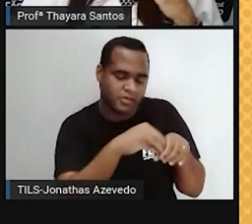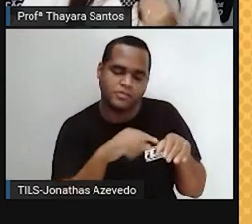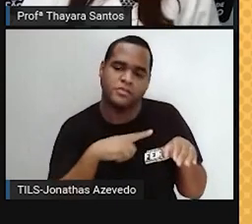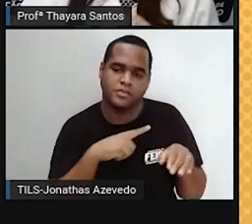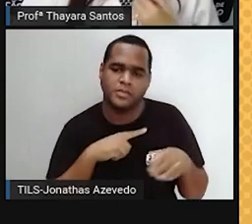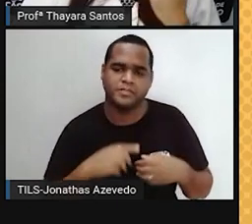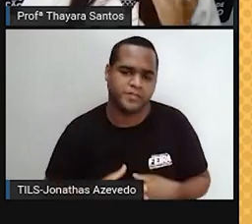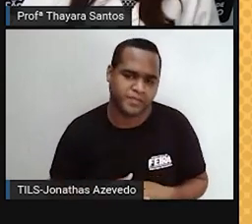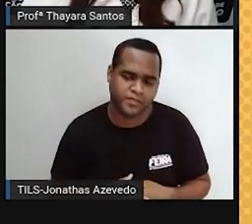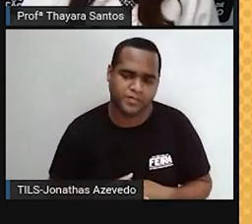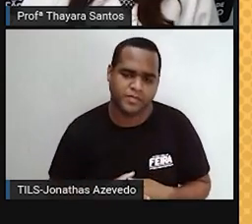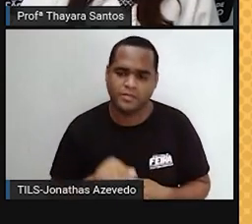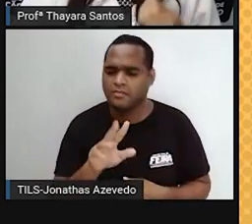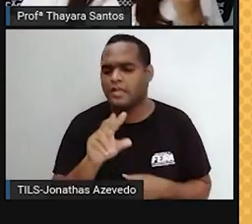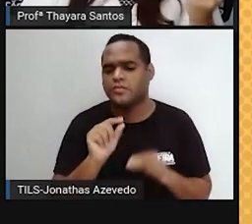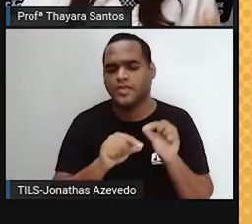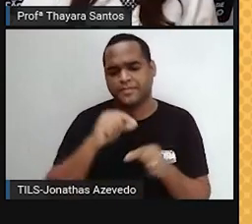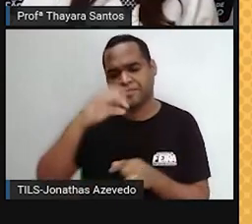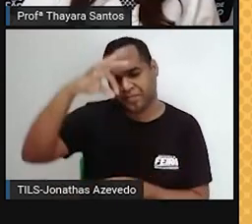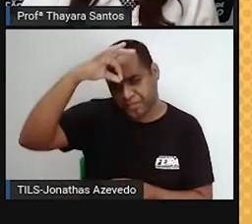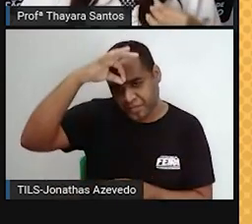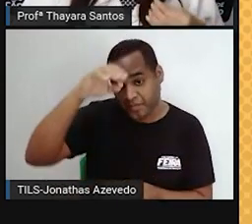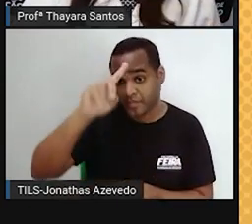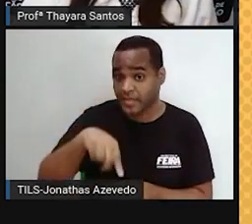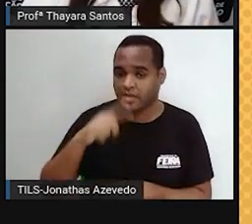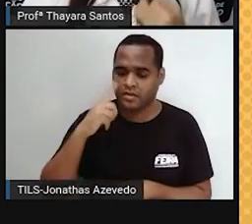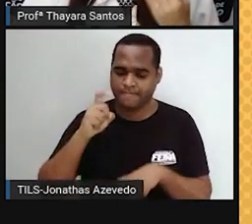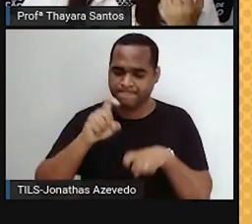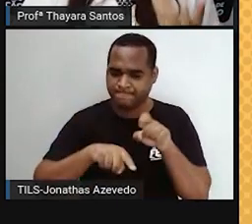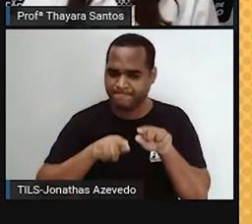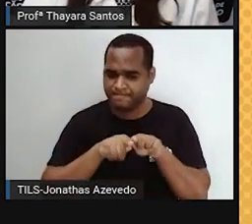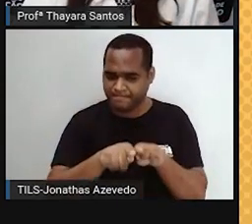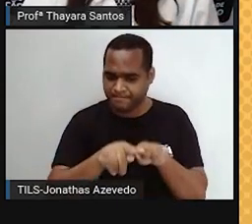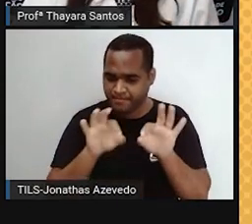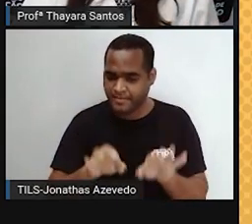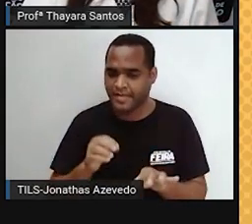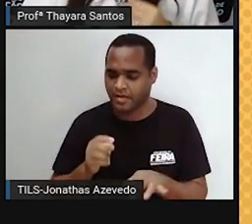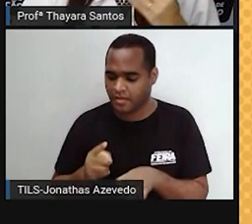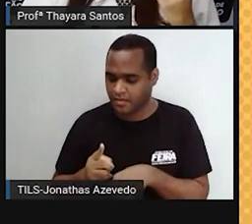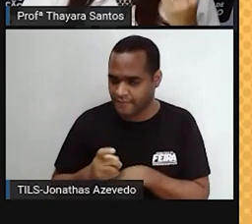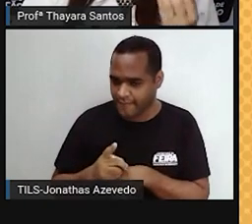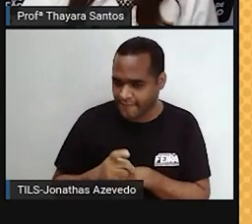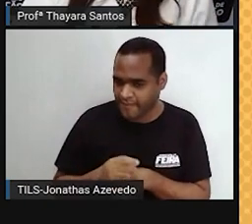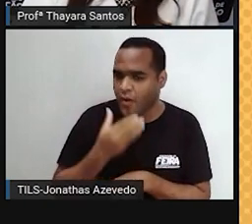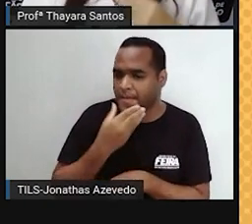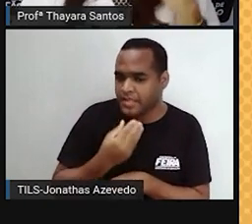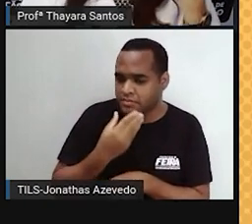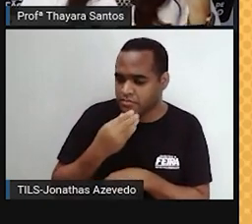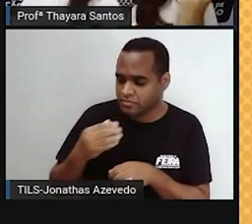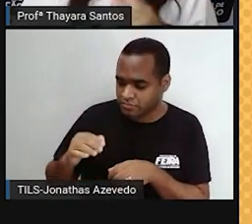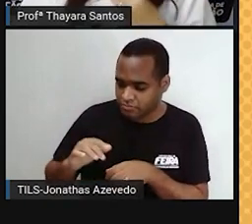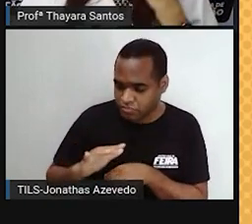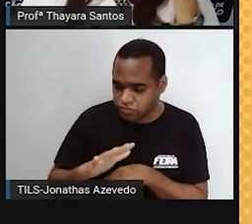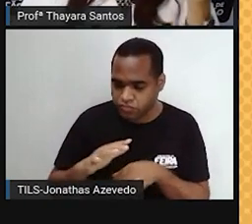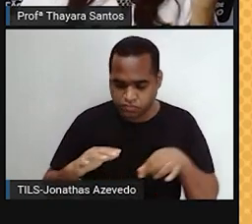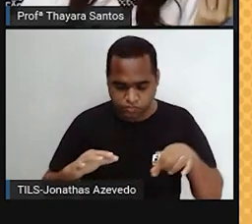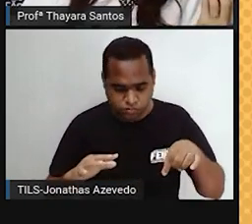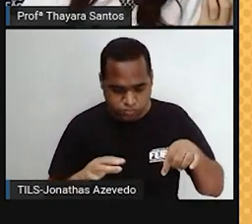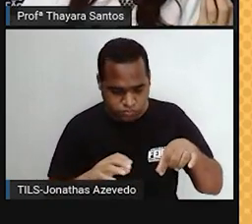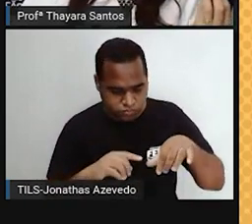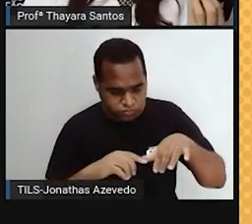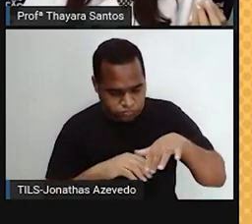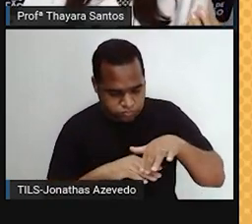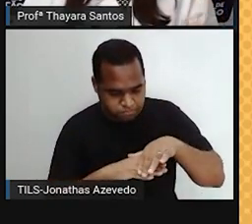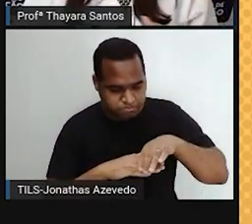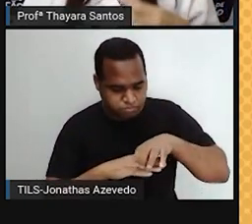E qual é a função dele? Na reprodução, é conduzir o espermatozoide até o útero, para que depois ele encontre